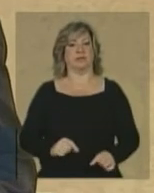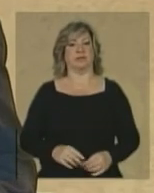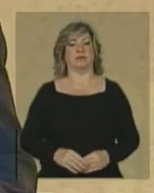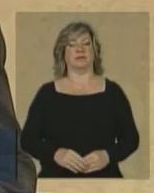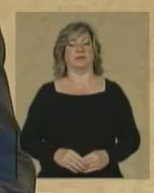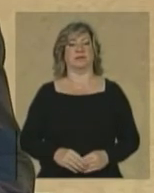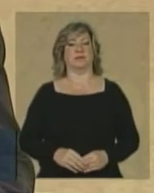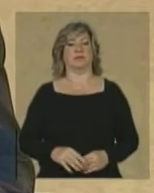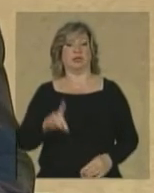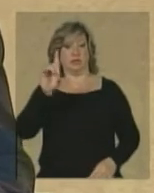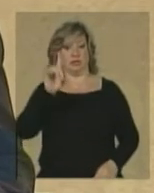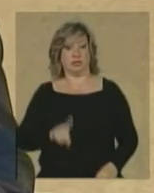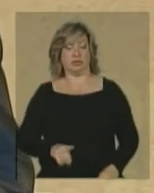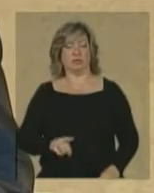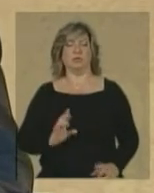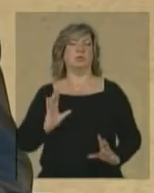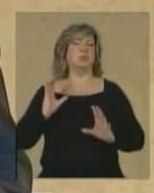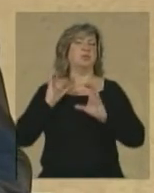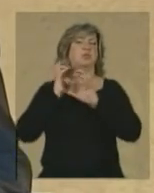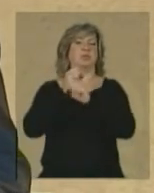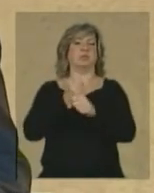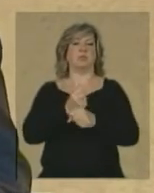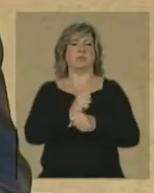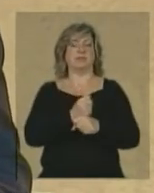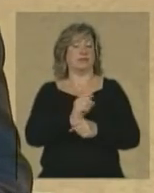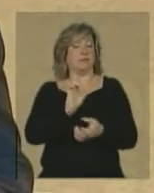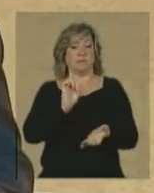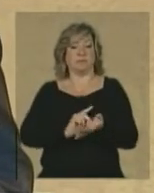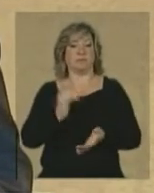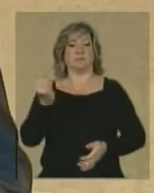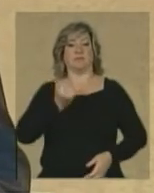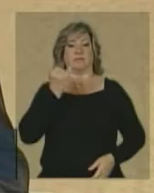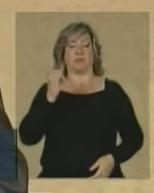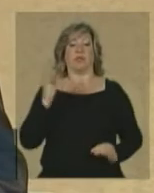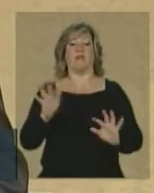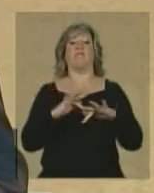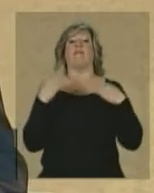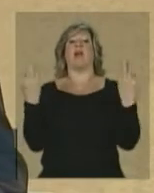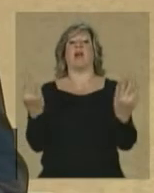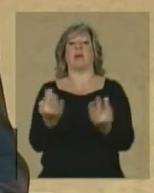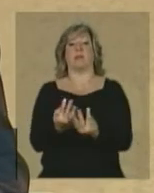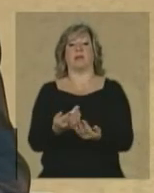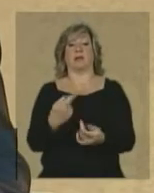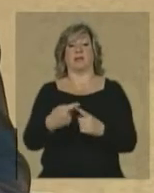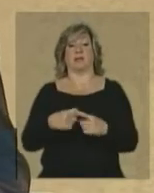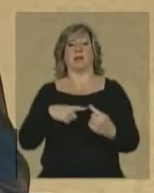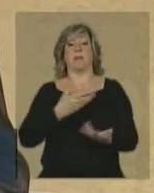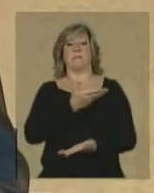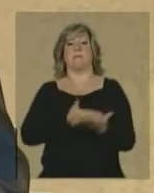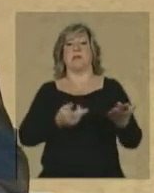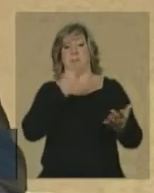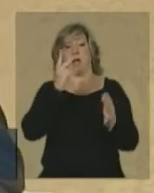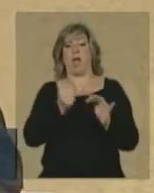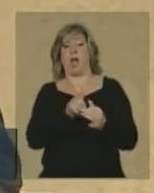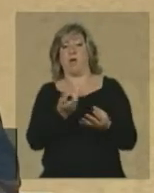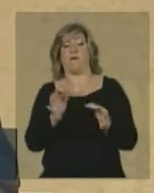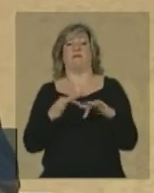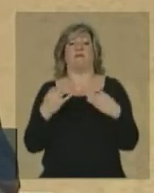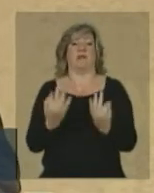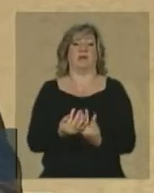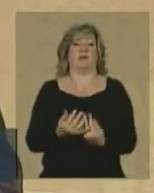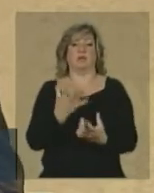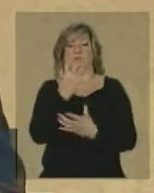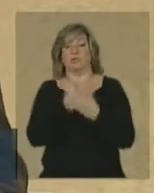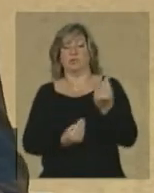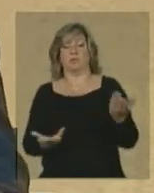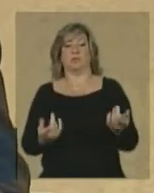do direito milenar e sagrado dos familiares de mortes e desaparecidos políticos, consistente na